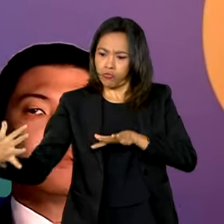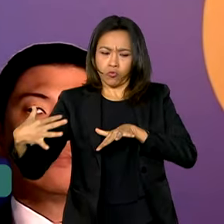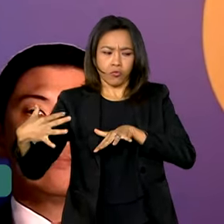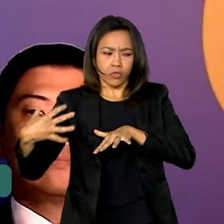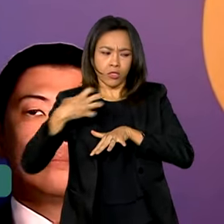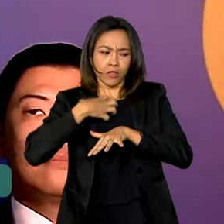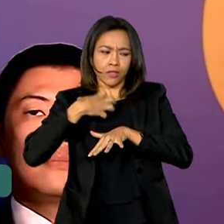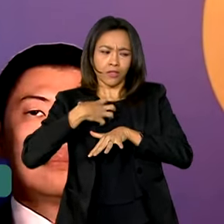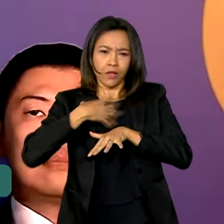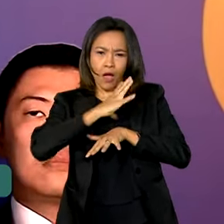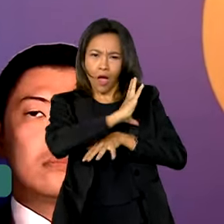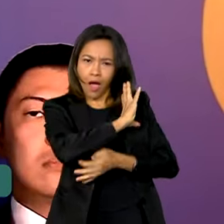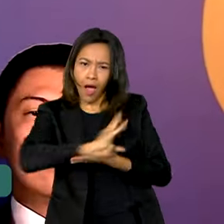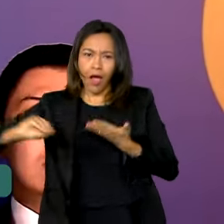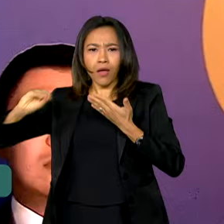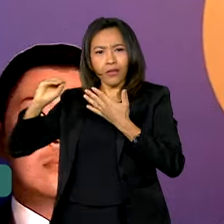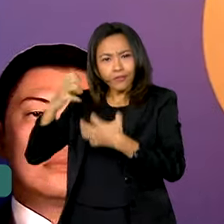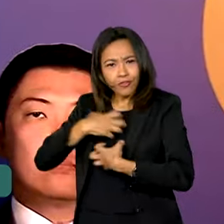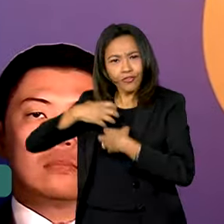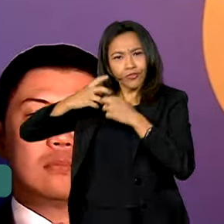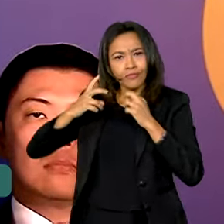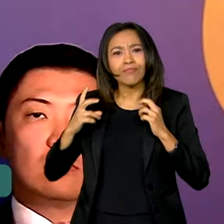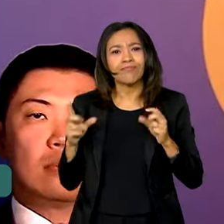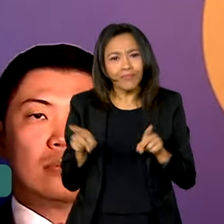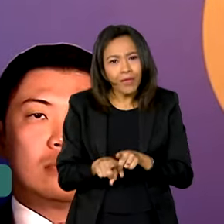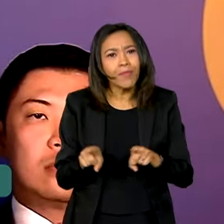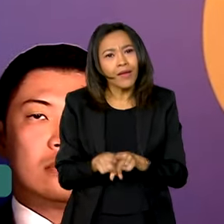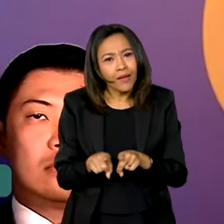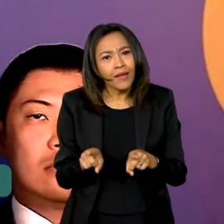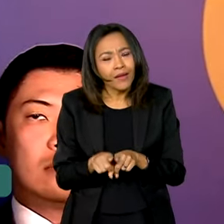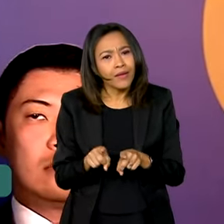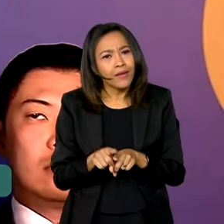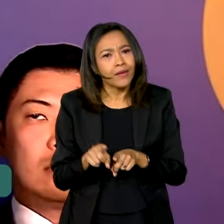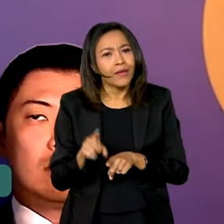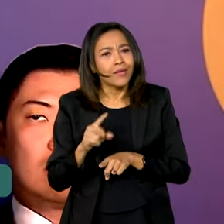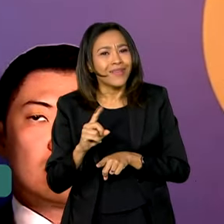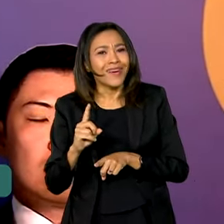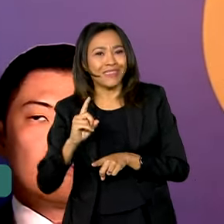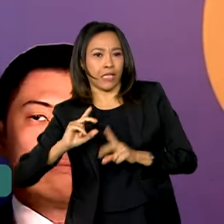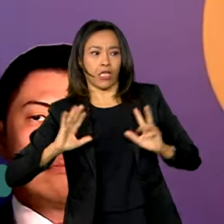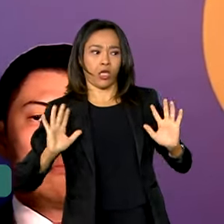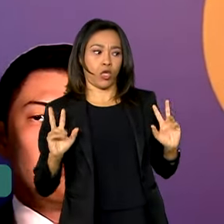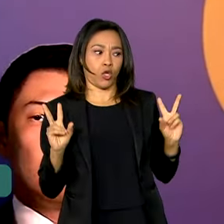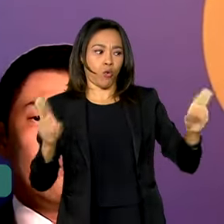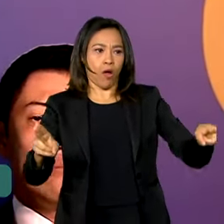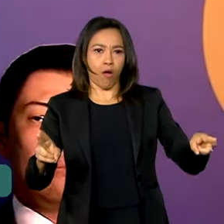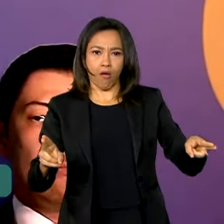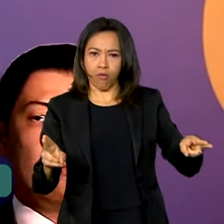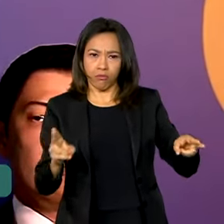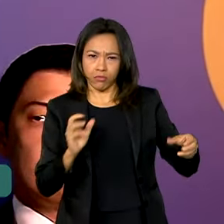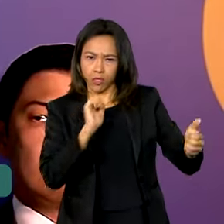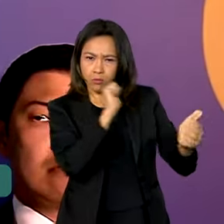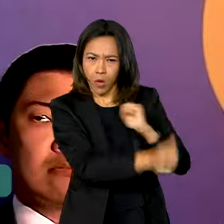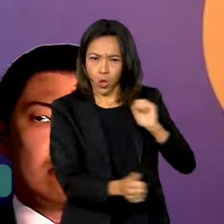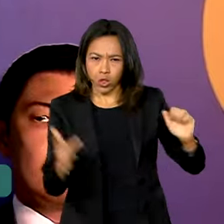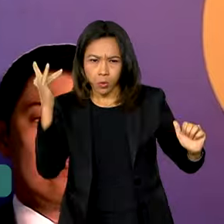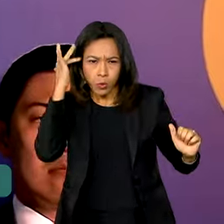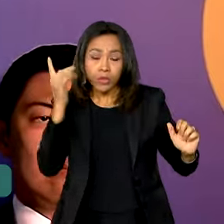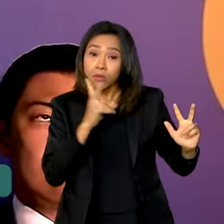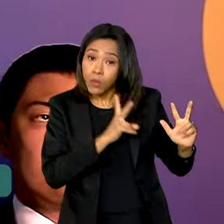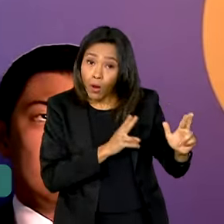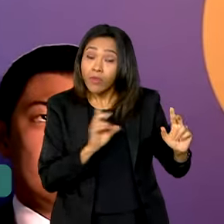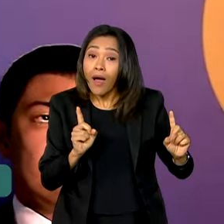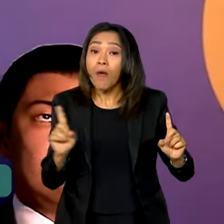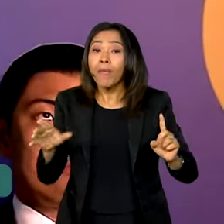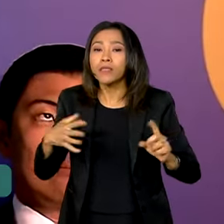estimulados a fazer coisas não na forma do esporte, mas na forma motivacional que o esporte proporciona